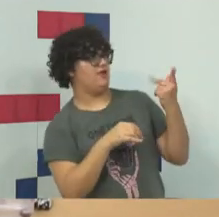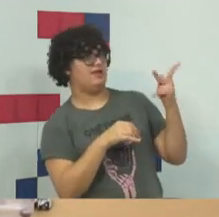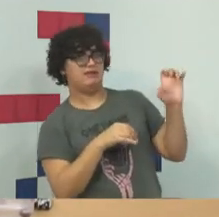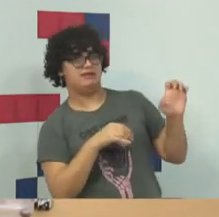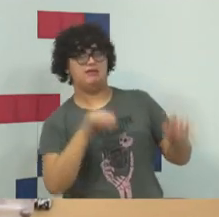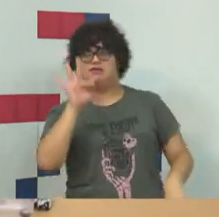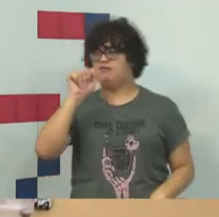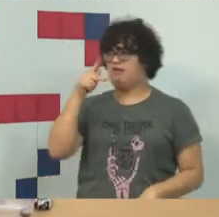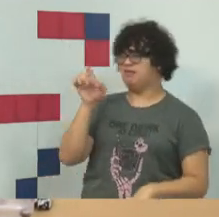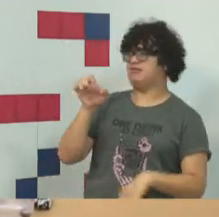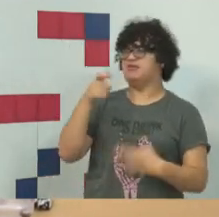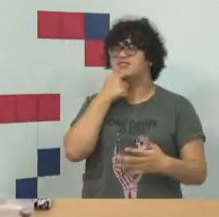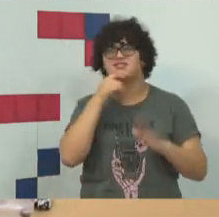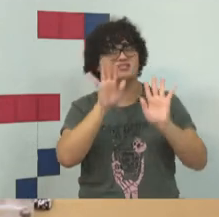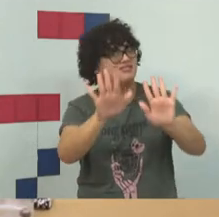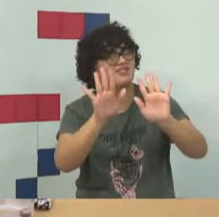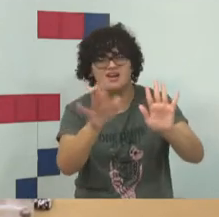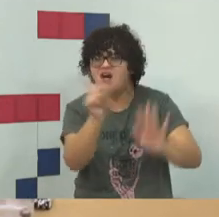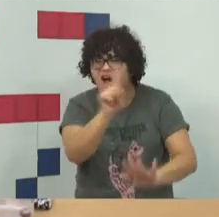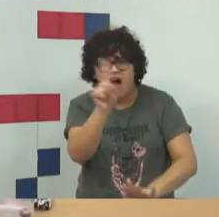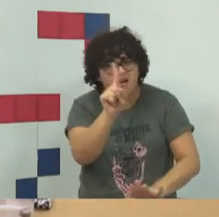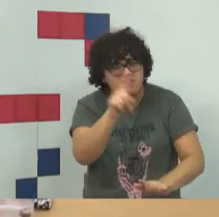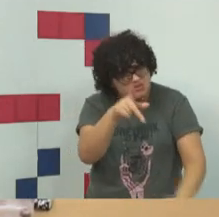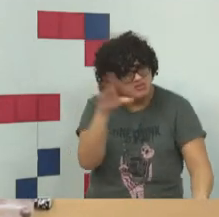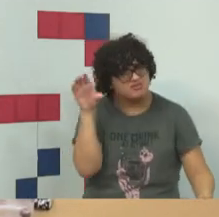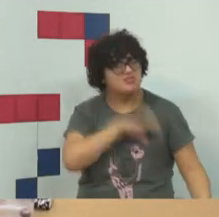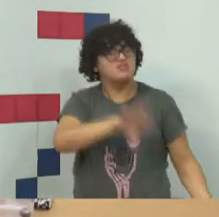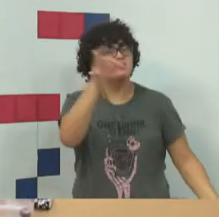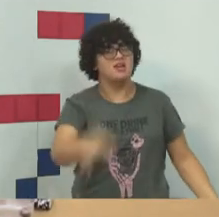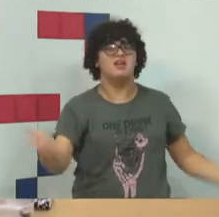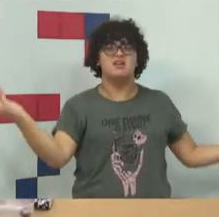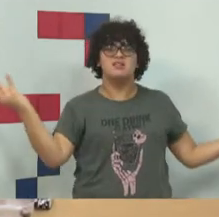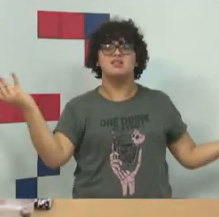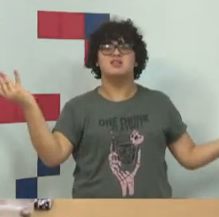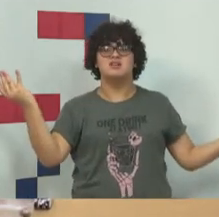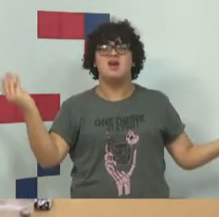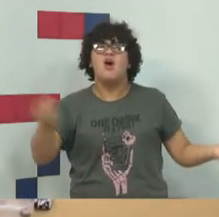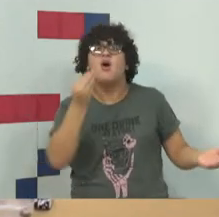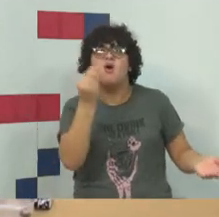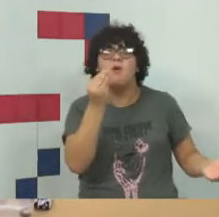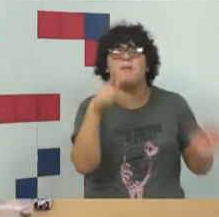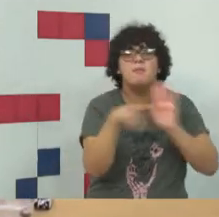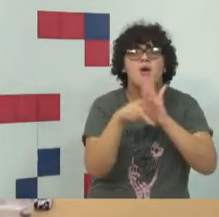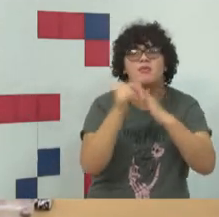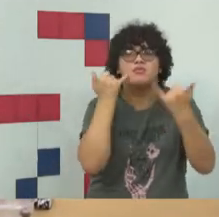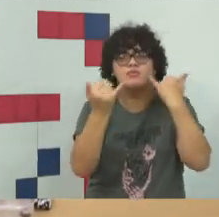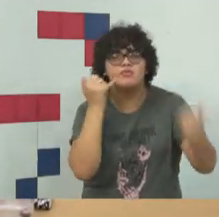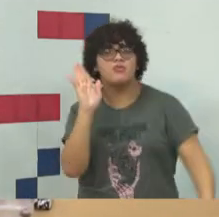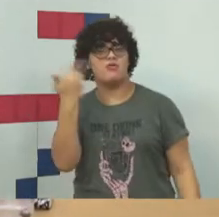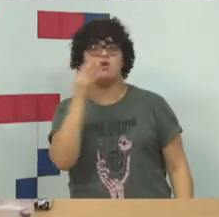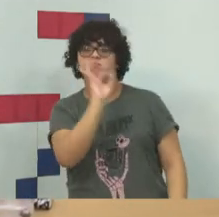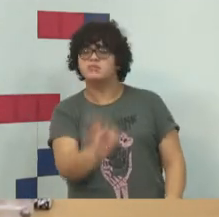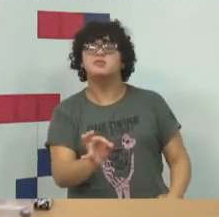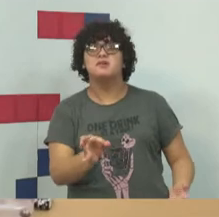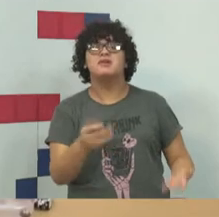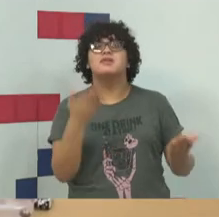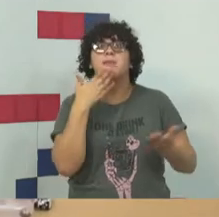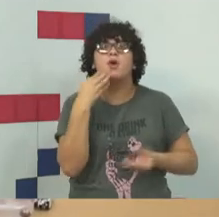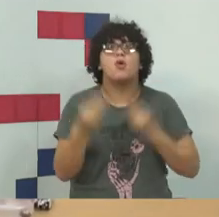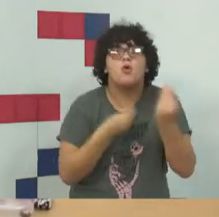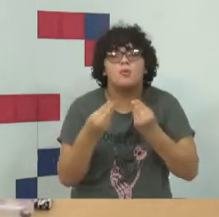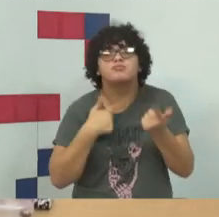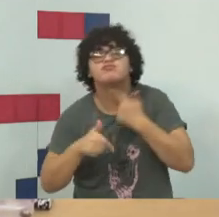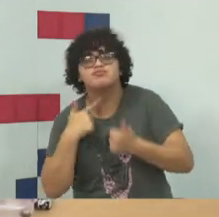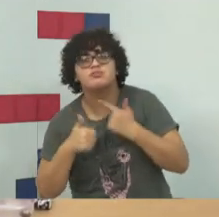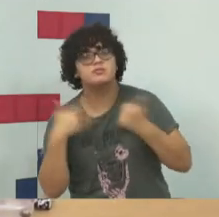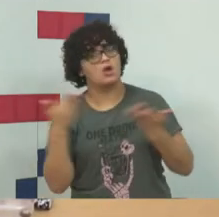projeto de lei do senador Eduardo Gomes, a gente chamou de desinformação. Então existe uma necessidade de...